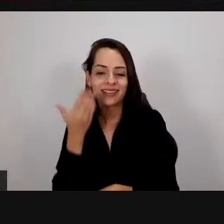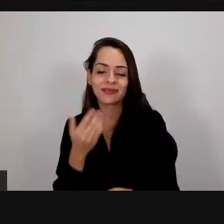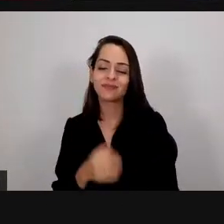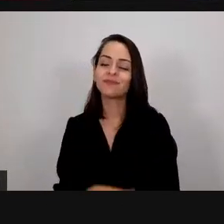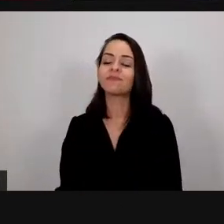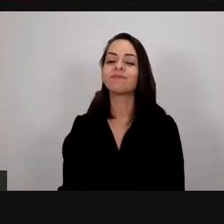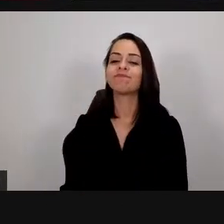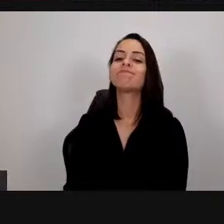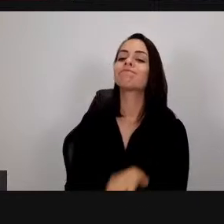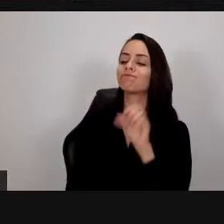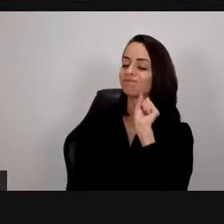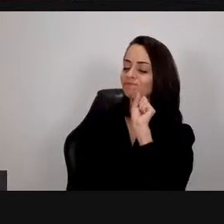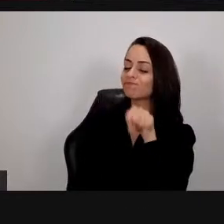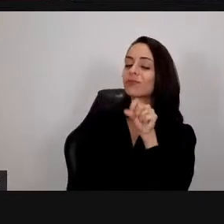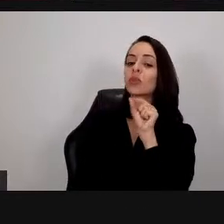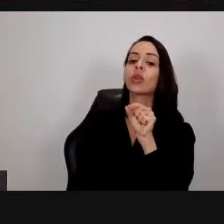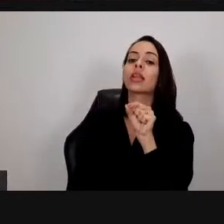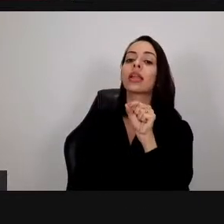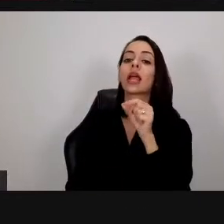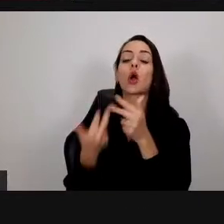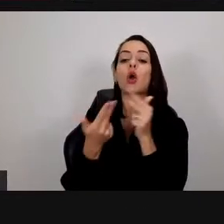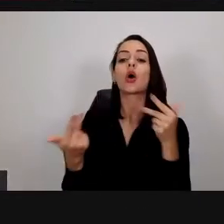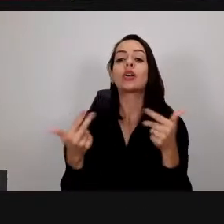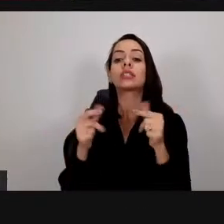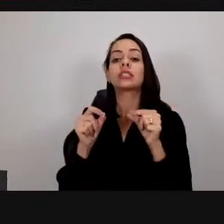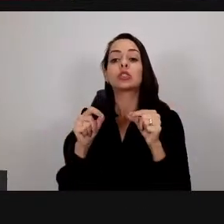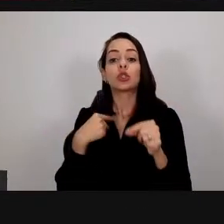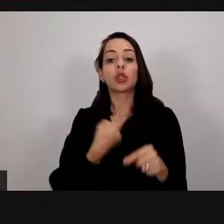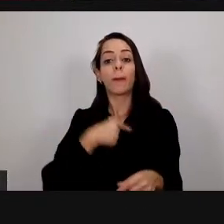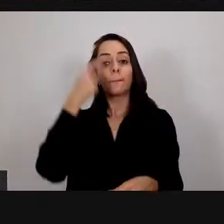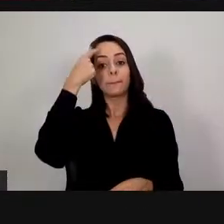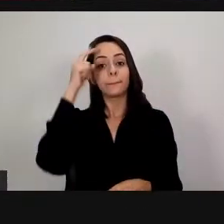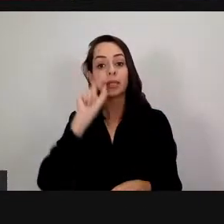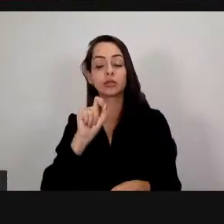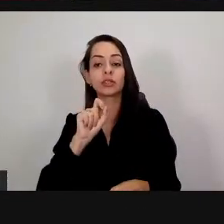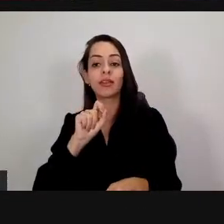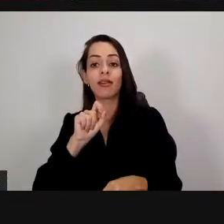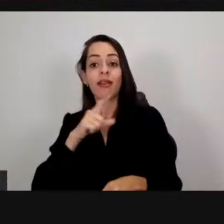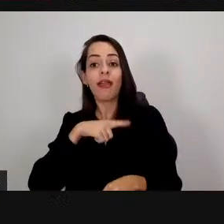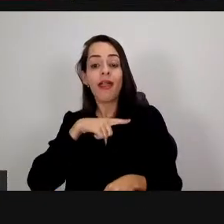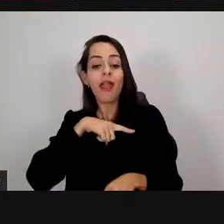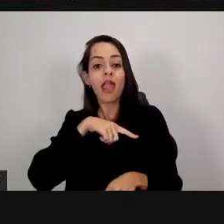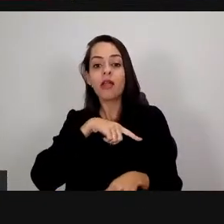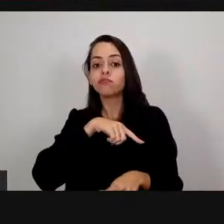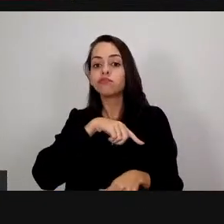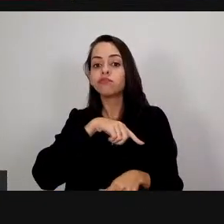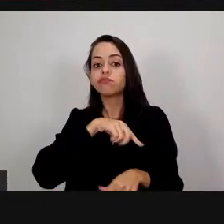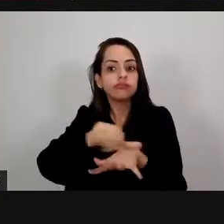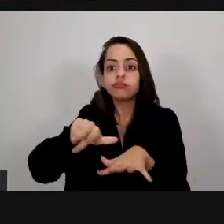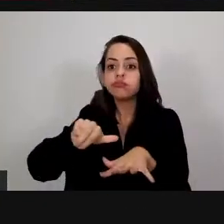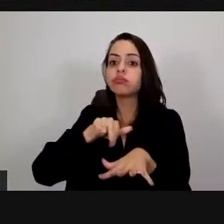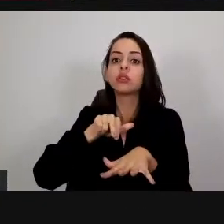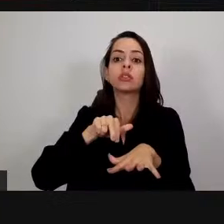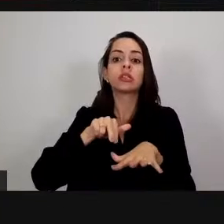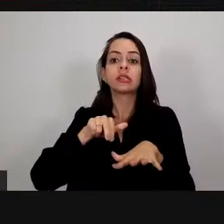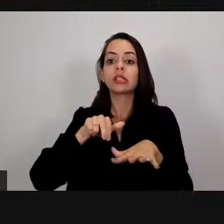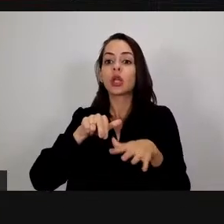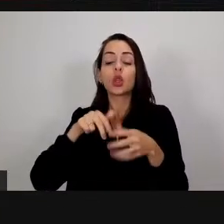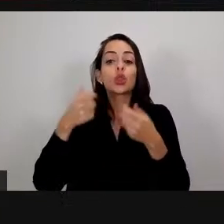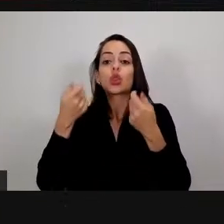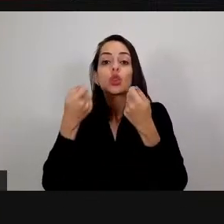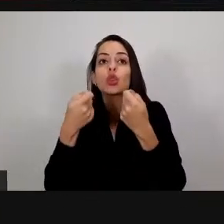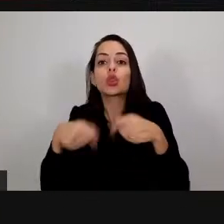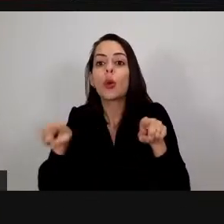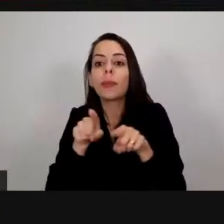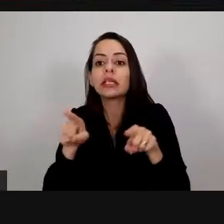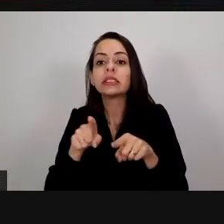são mais visíveis quando a gente pensa na zona de autonomia relativa é uma das coisas que batem muito forte a gente não precisa necessariamente